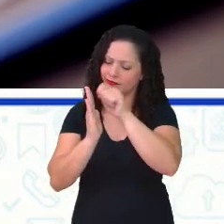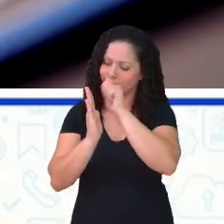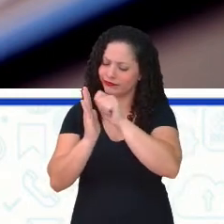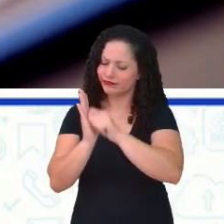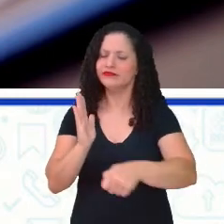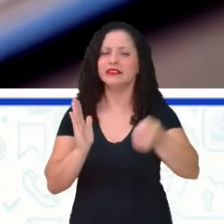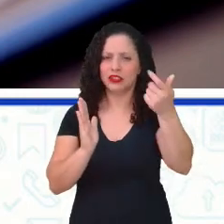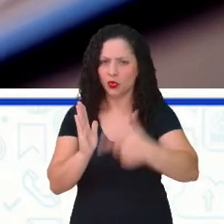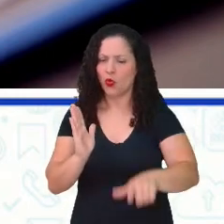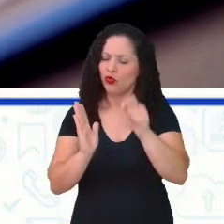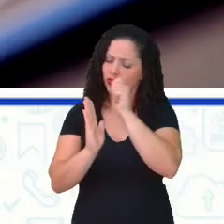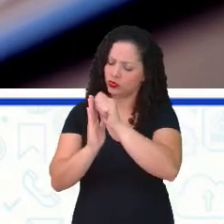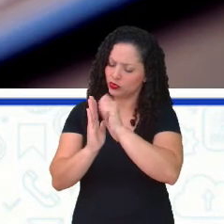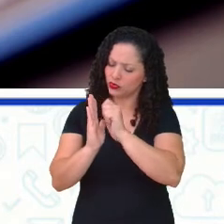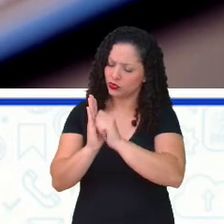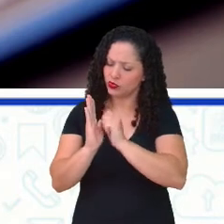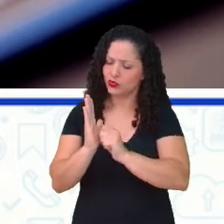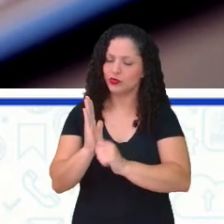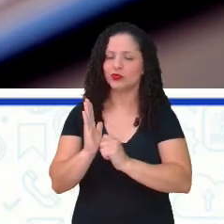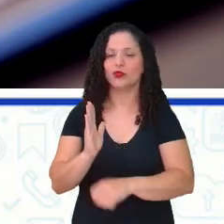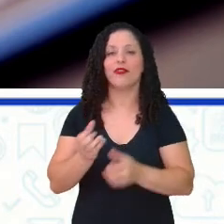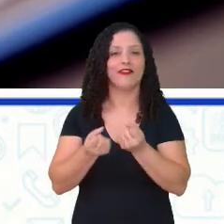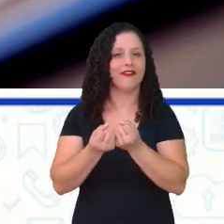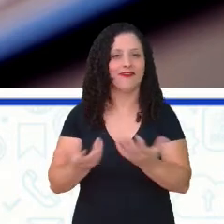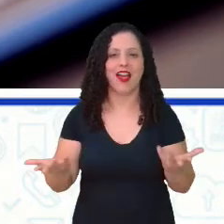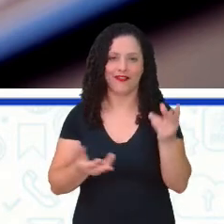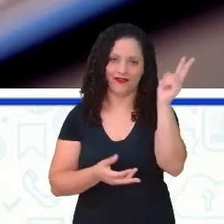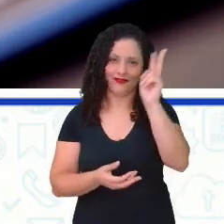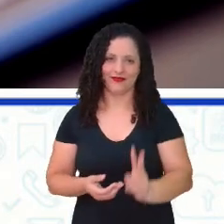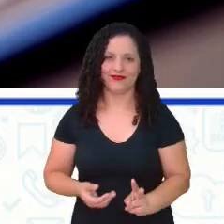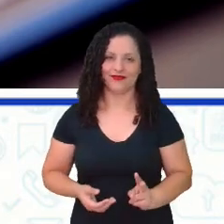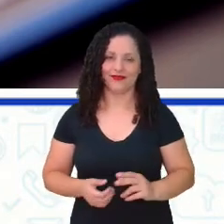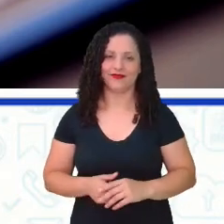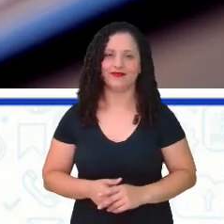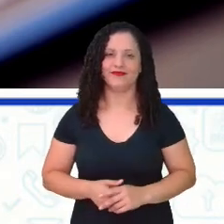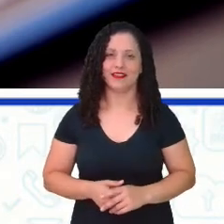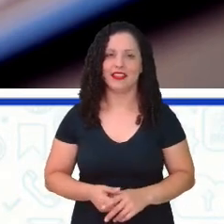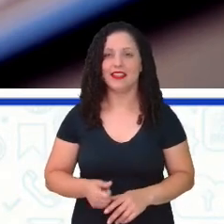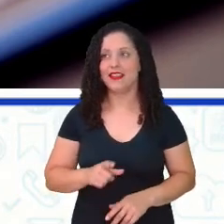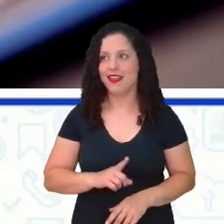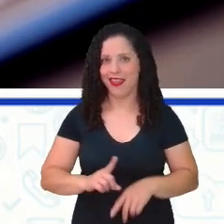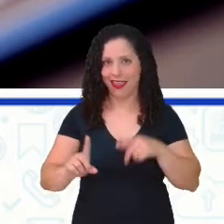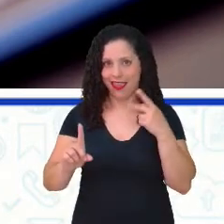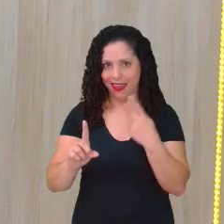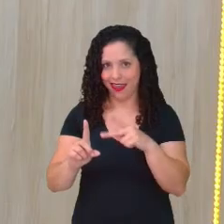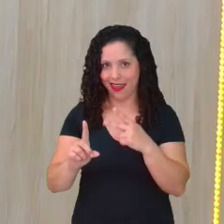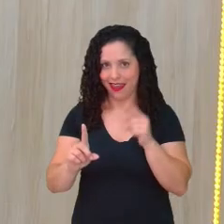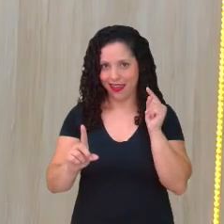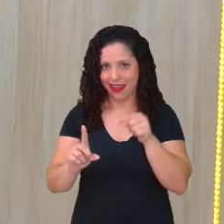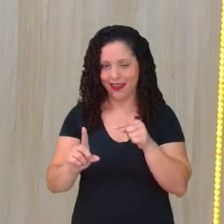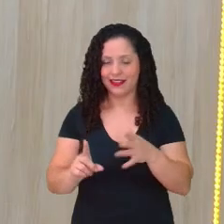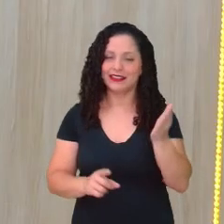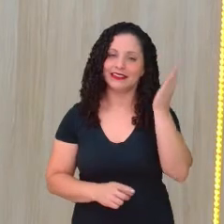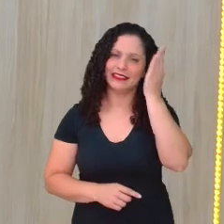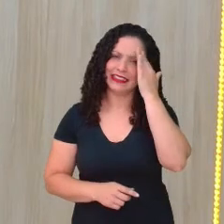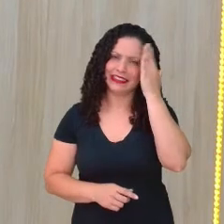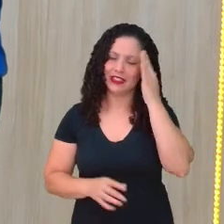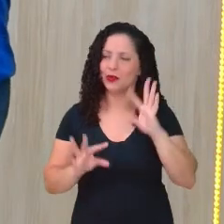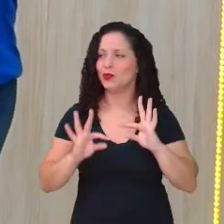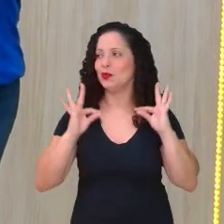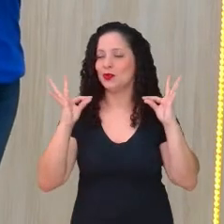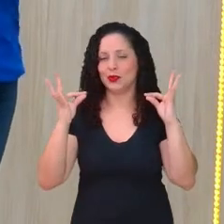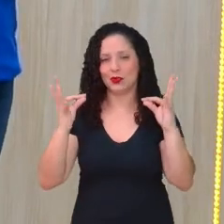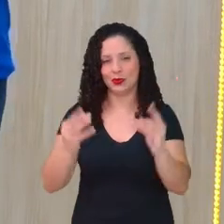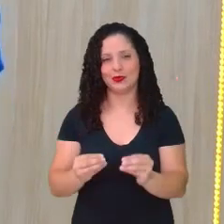reescrito, quantas vezes for preciso. E Clarice entendeu isso muito bem. Por isso que se